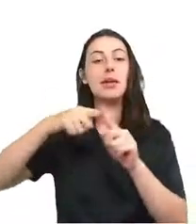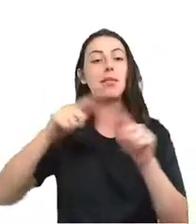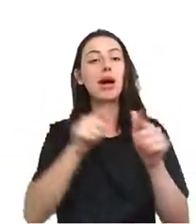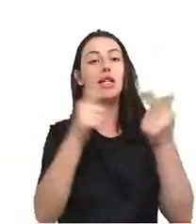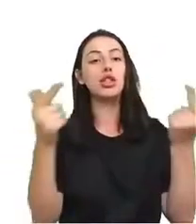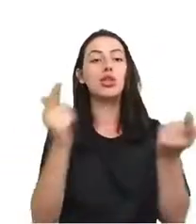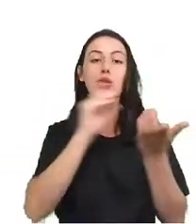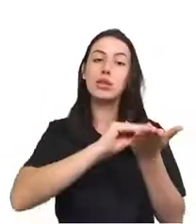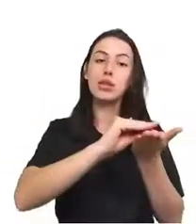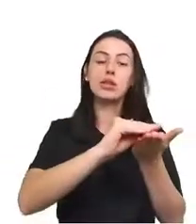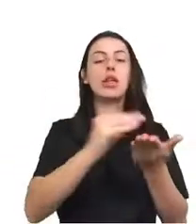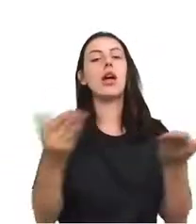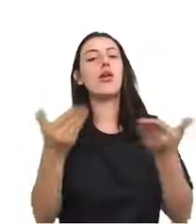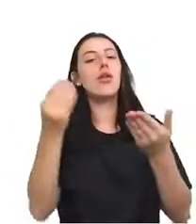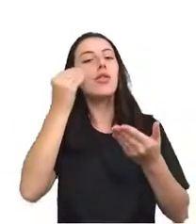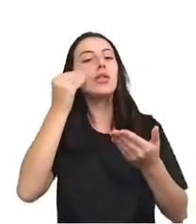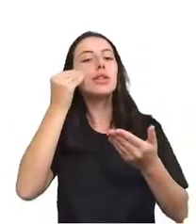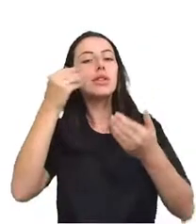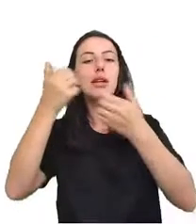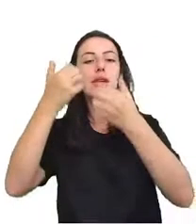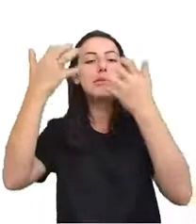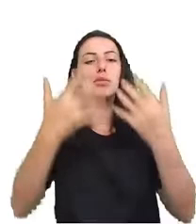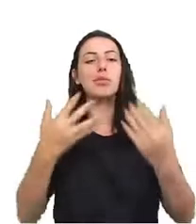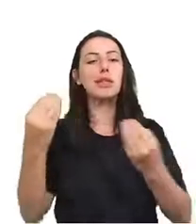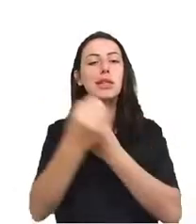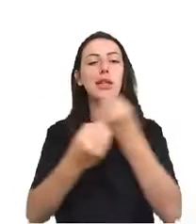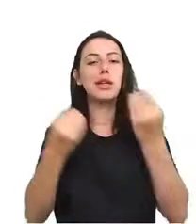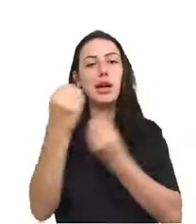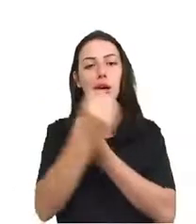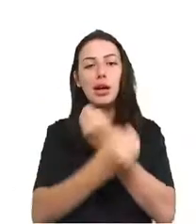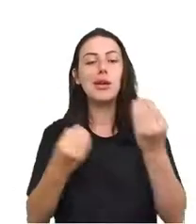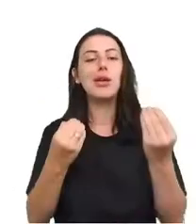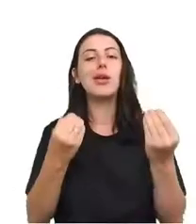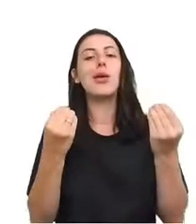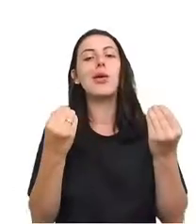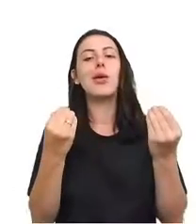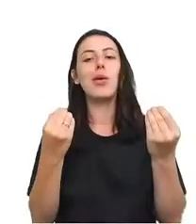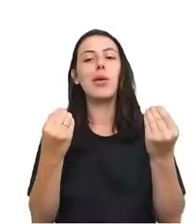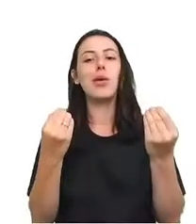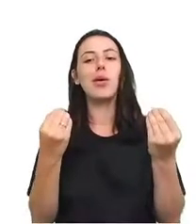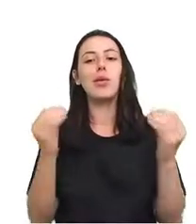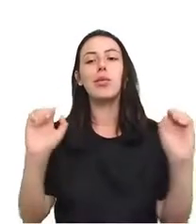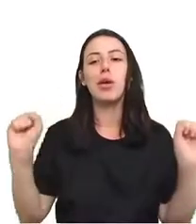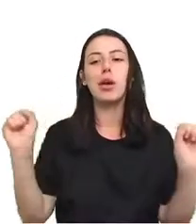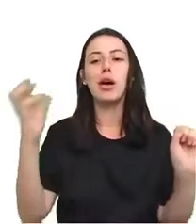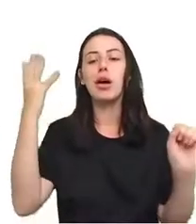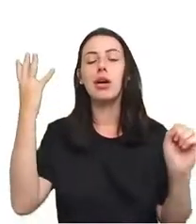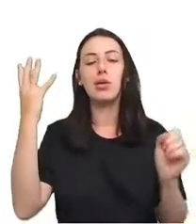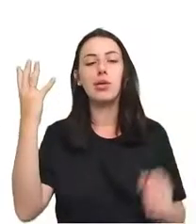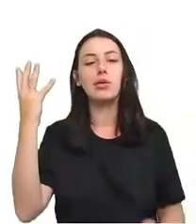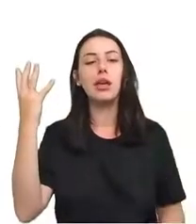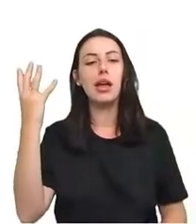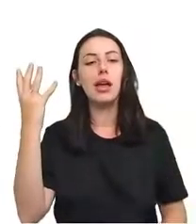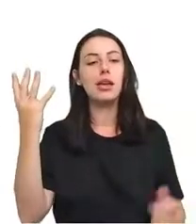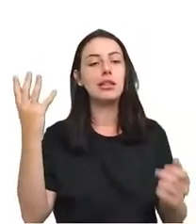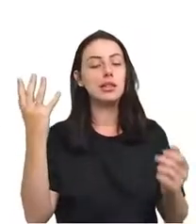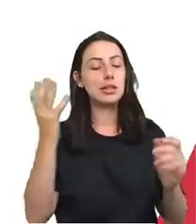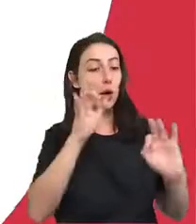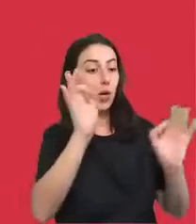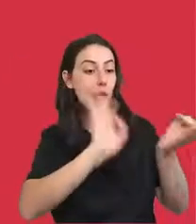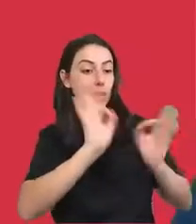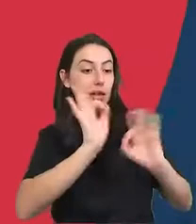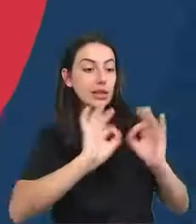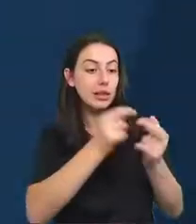como tentamos falar sobre a contagem de óbitos na pandemia, vou falar também